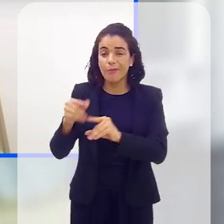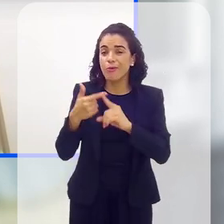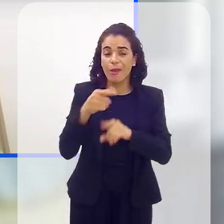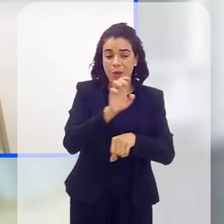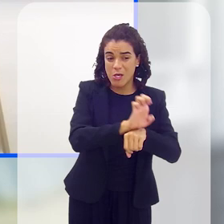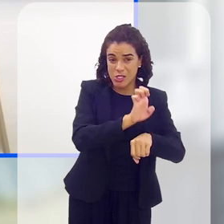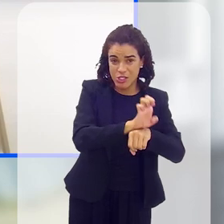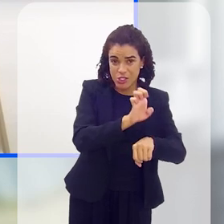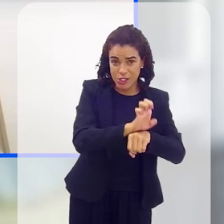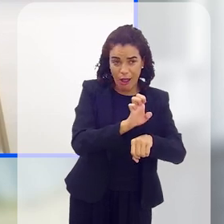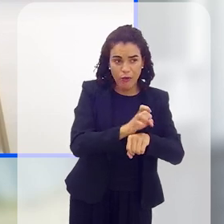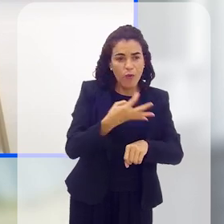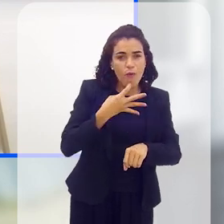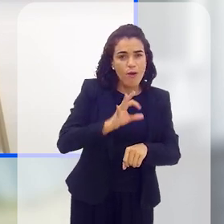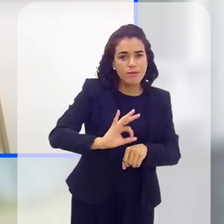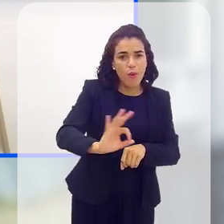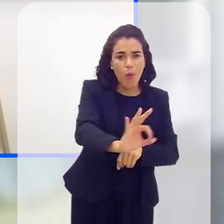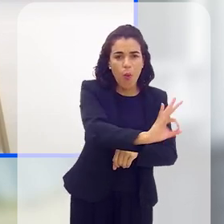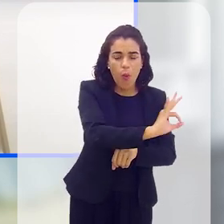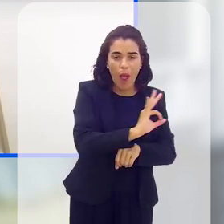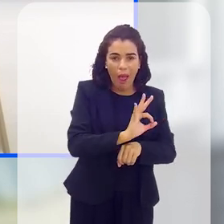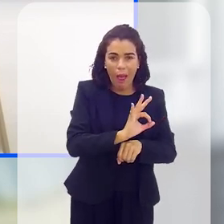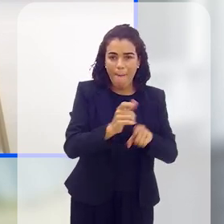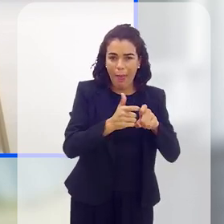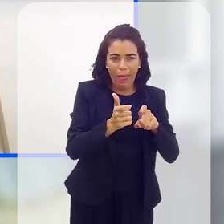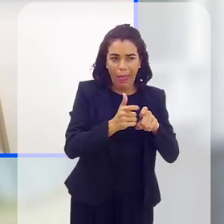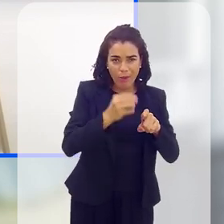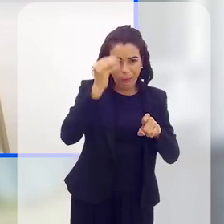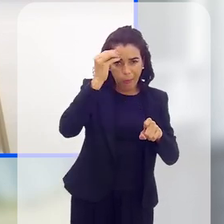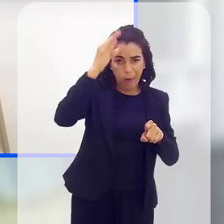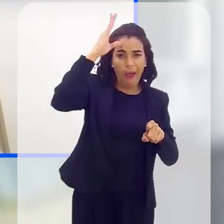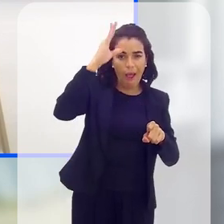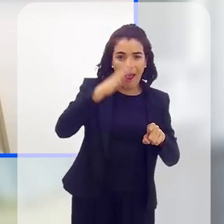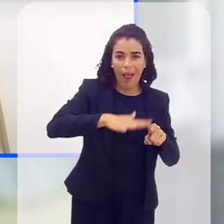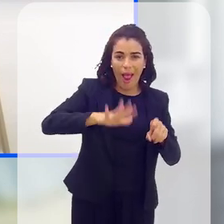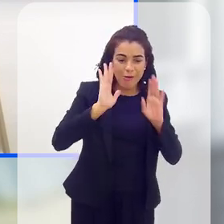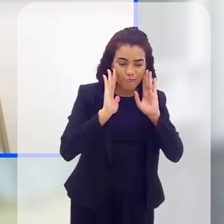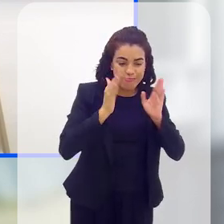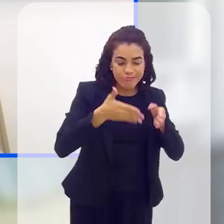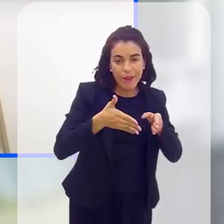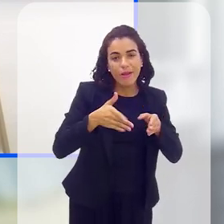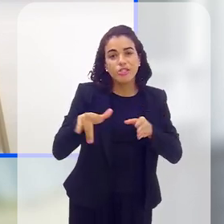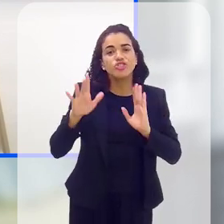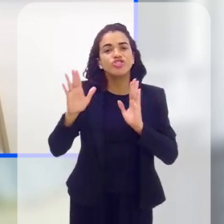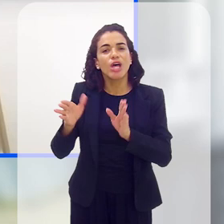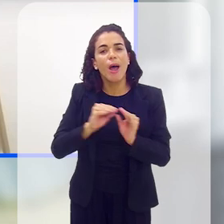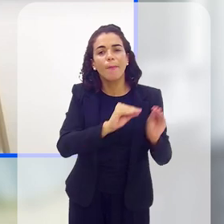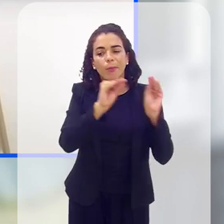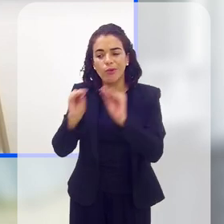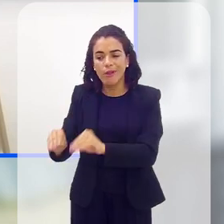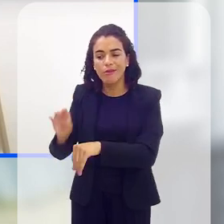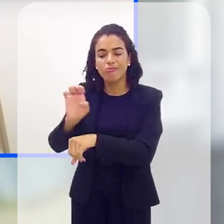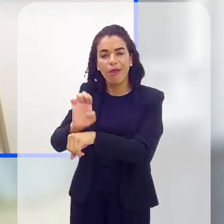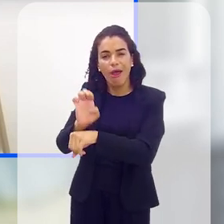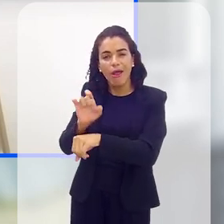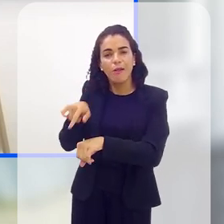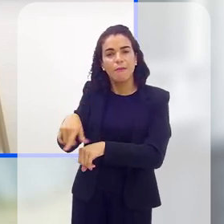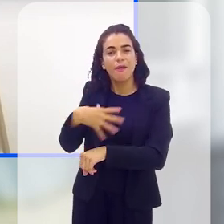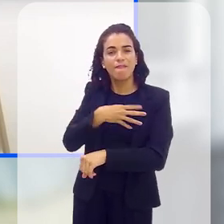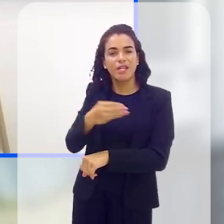estado não, eu conheci pessoas que tinham esse conhecimento, né? E graças a Deus, ela vem sendo, assim, assistida